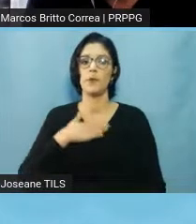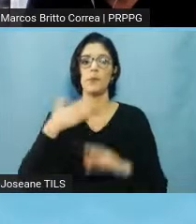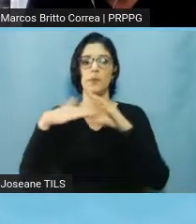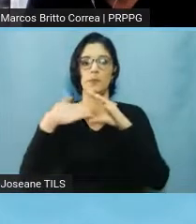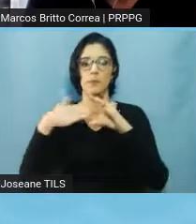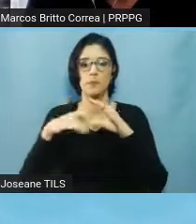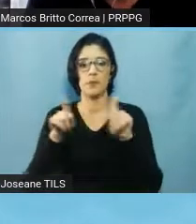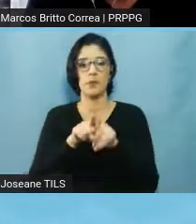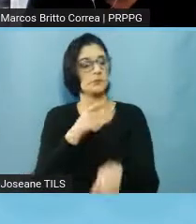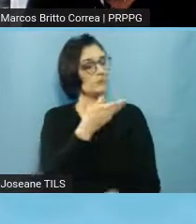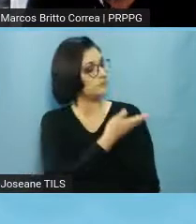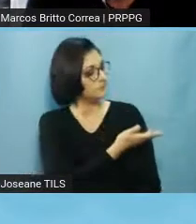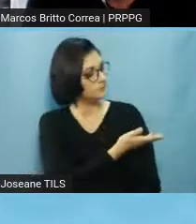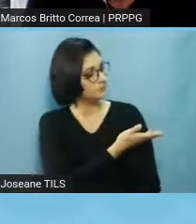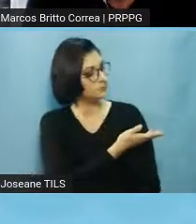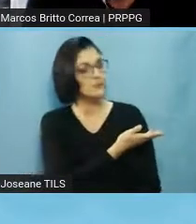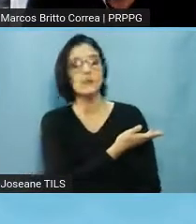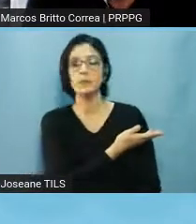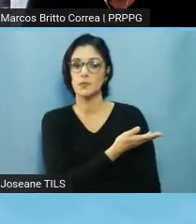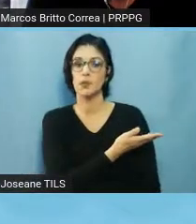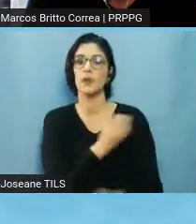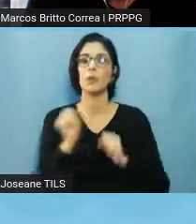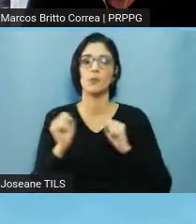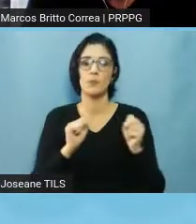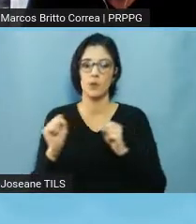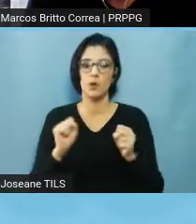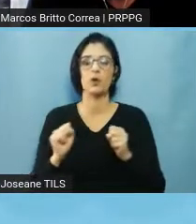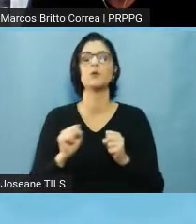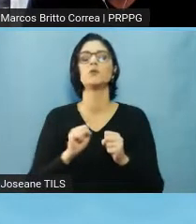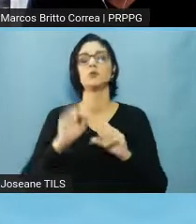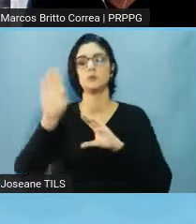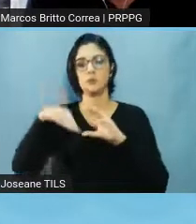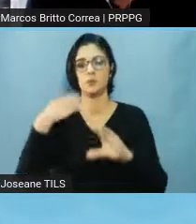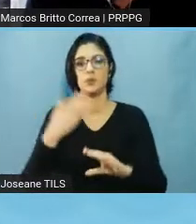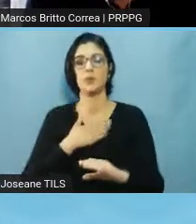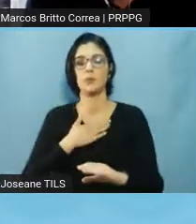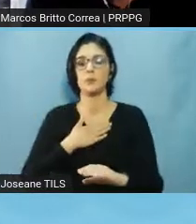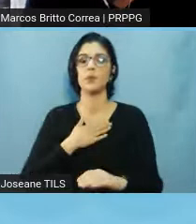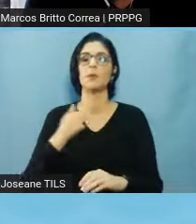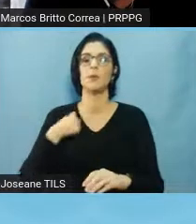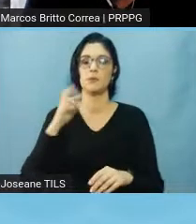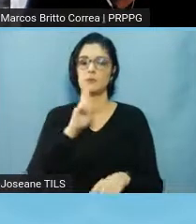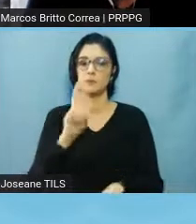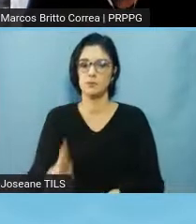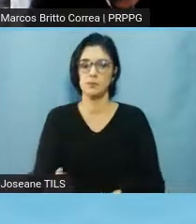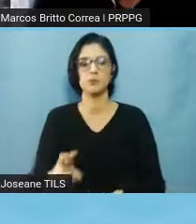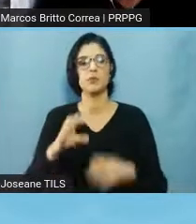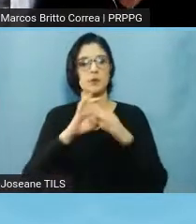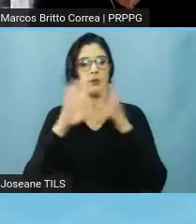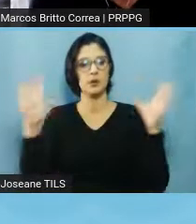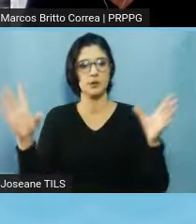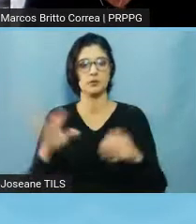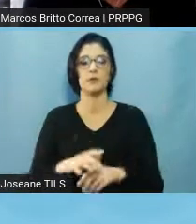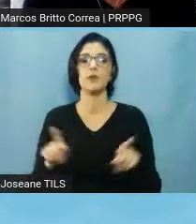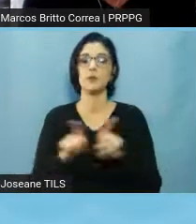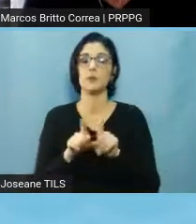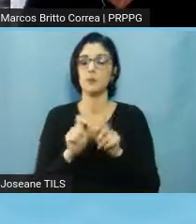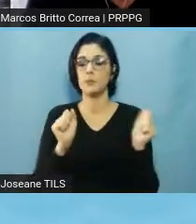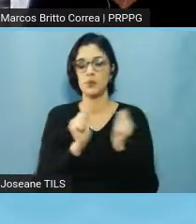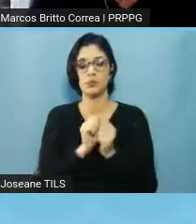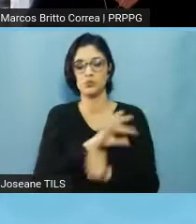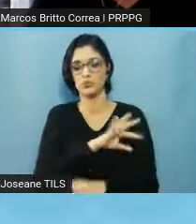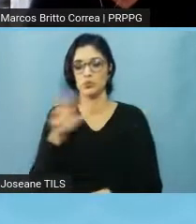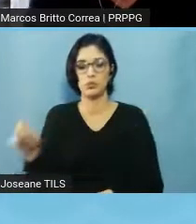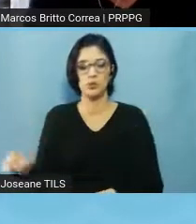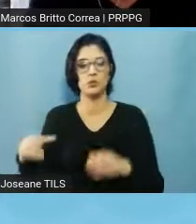quem tiver dúvidas, ou, enfim, quiser trocar uma ideia, a gente está completamente à disposição, tanto eu, quanto toda a equipe lá da coordenação